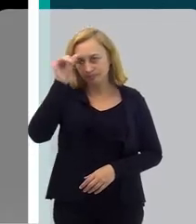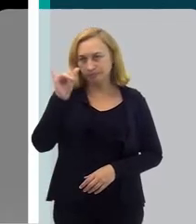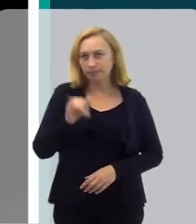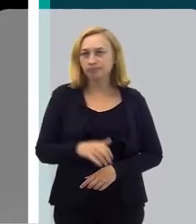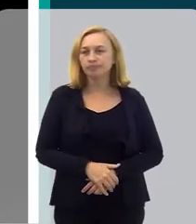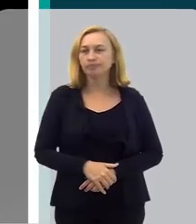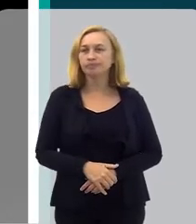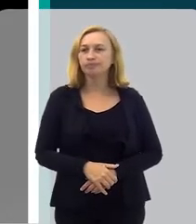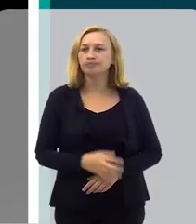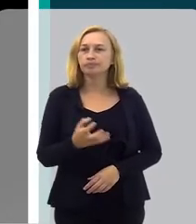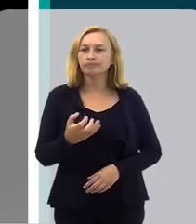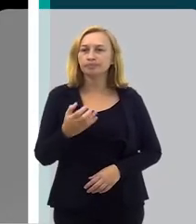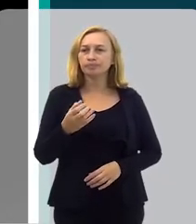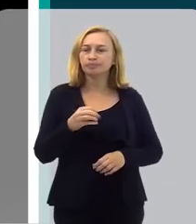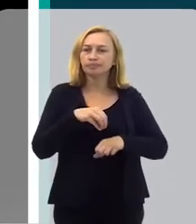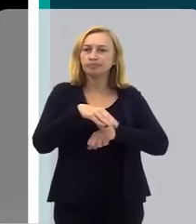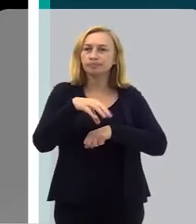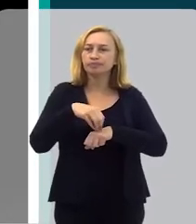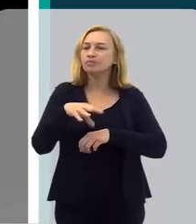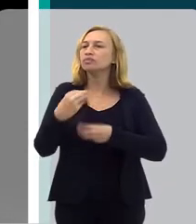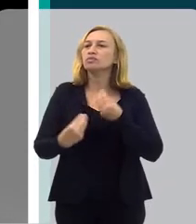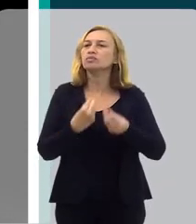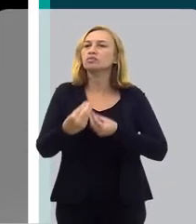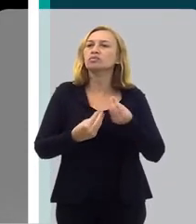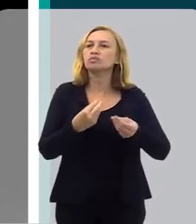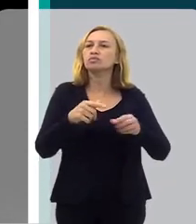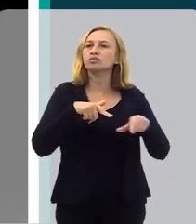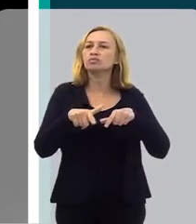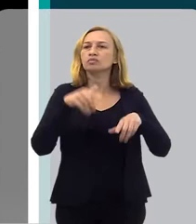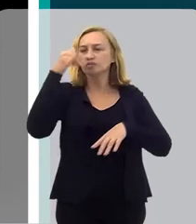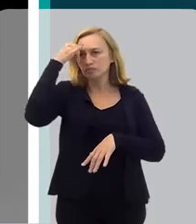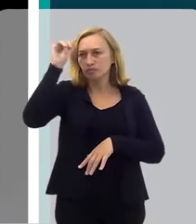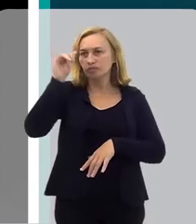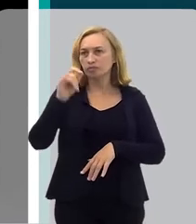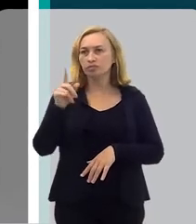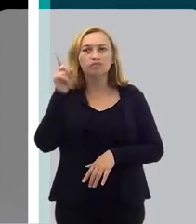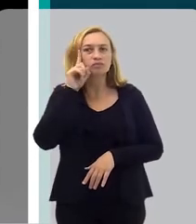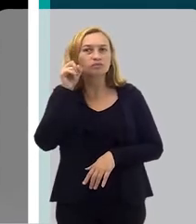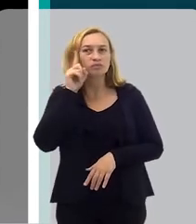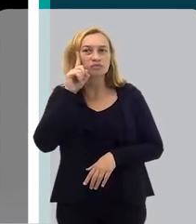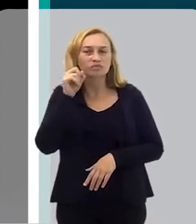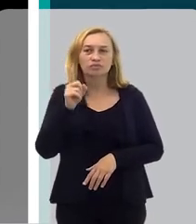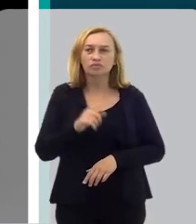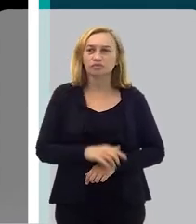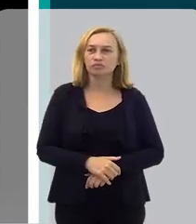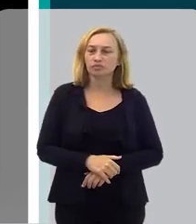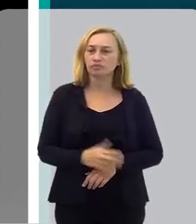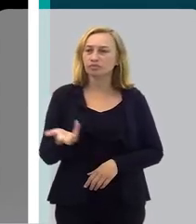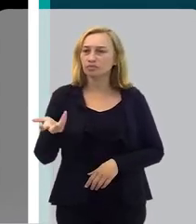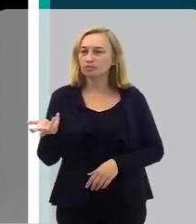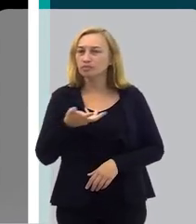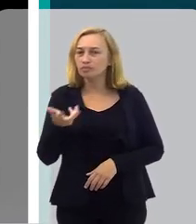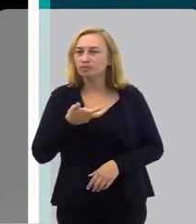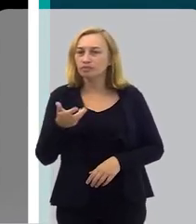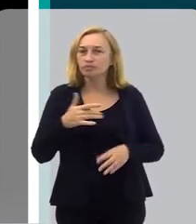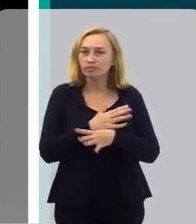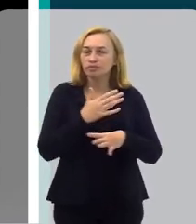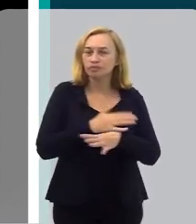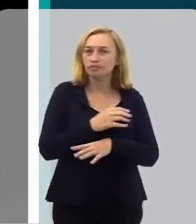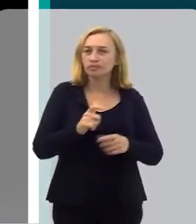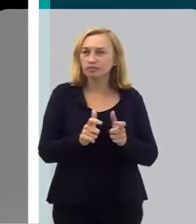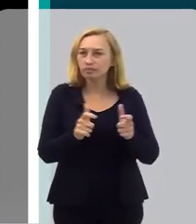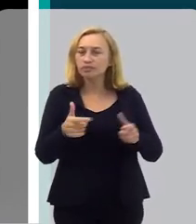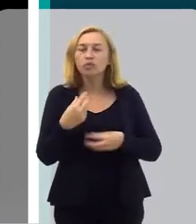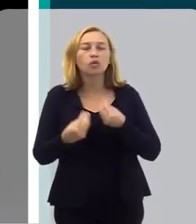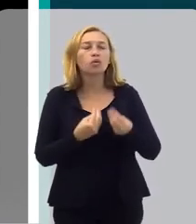prevenção. Queria que você desse umas dicas de como a gente pode trabalhar a prevenção no nosso dia a dia, nosso dia a dia corrido, de cidade grande,